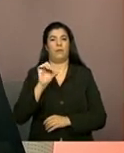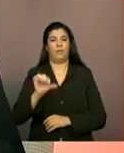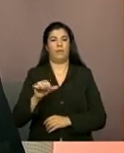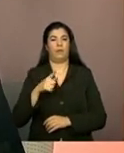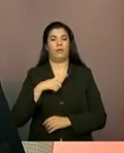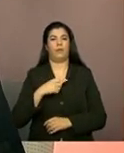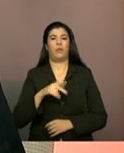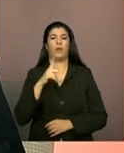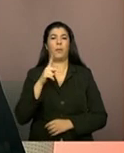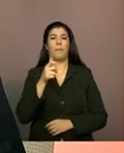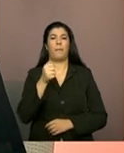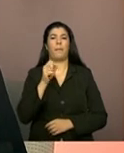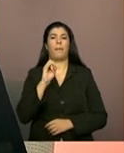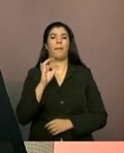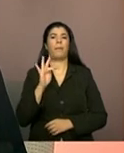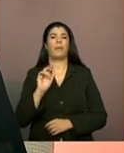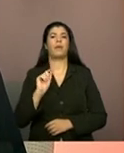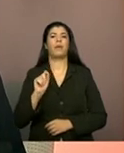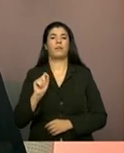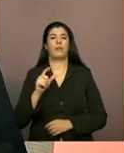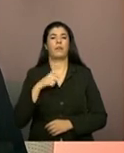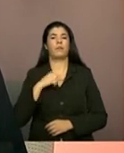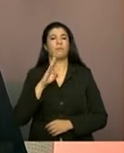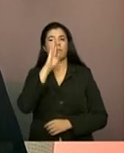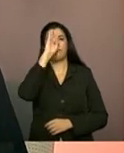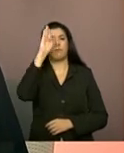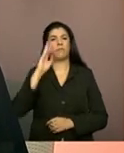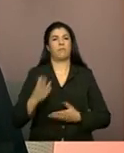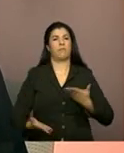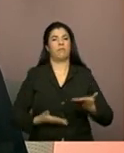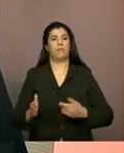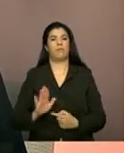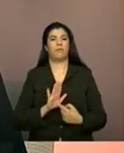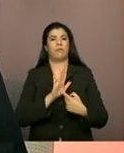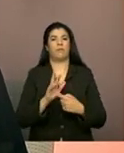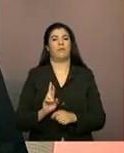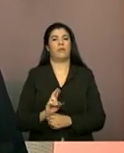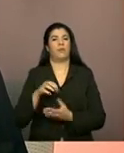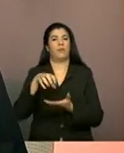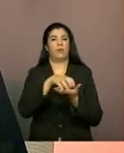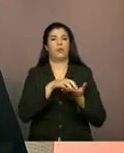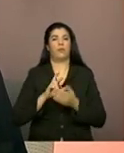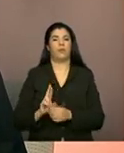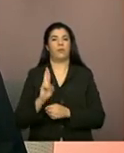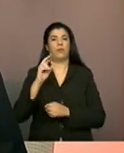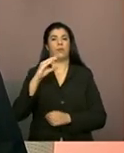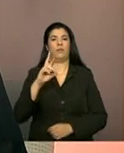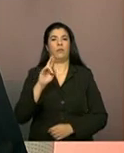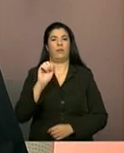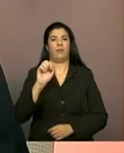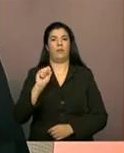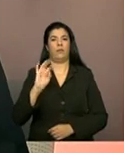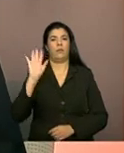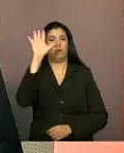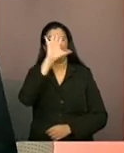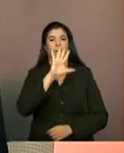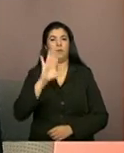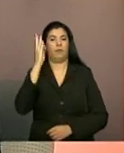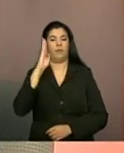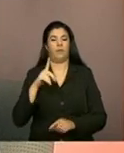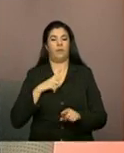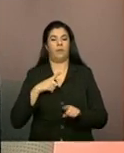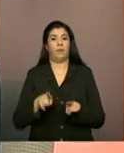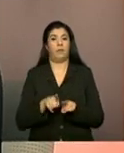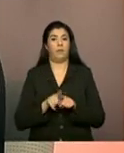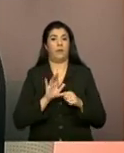é o principal serviço ofertado nos Centros de Referência de Assistência Social, os CRAs, de todo o Brasil, e é por meio